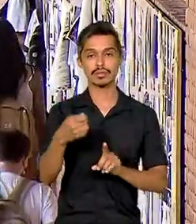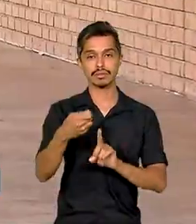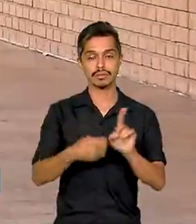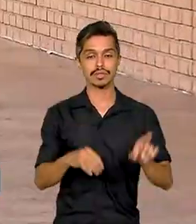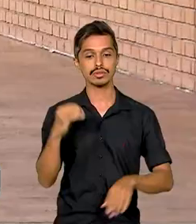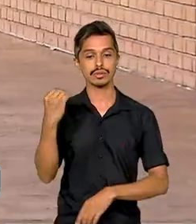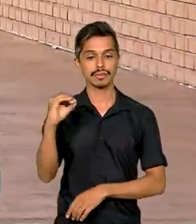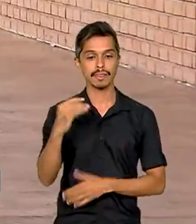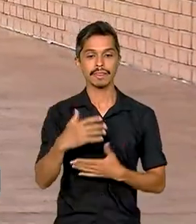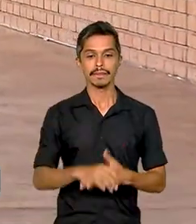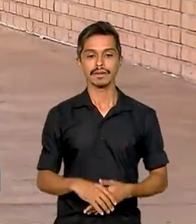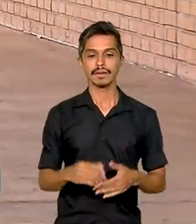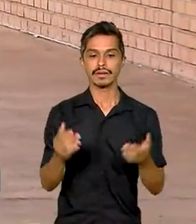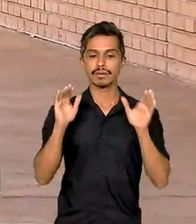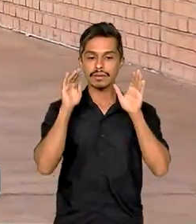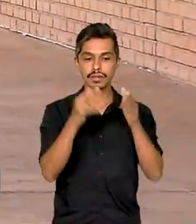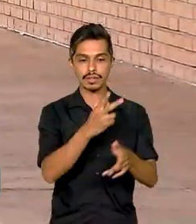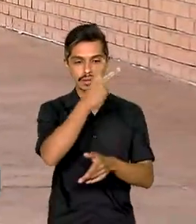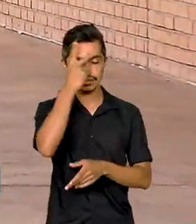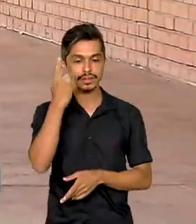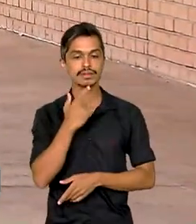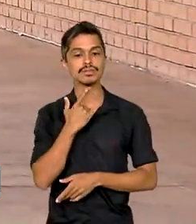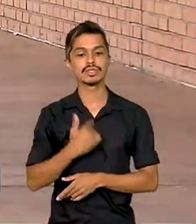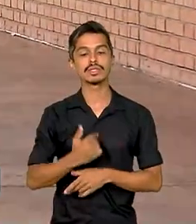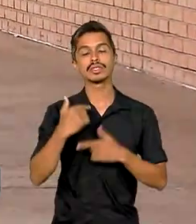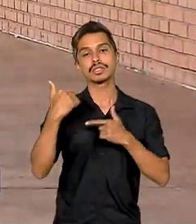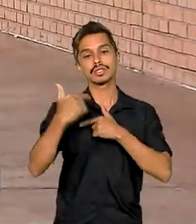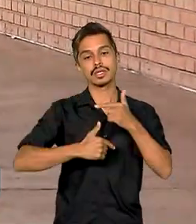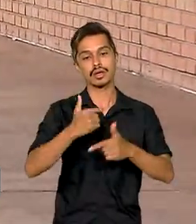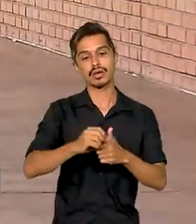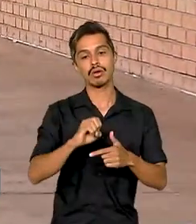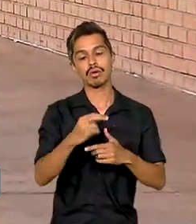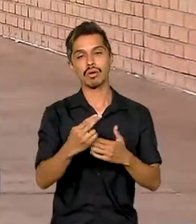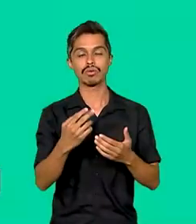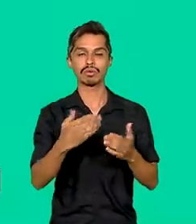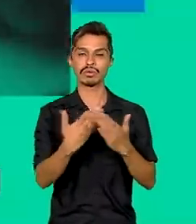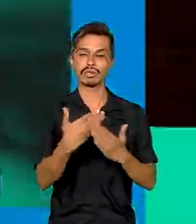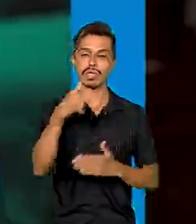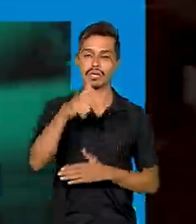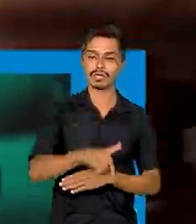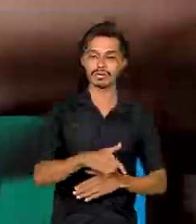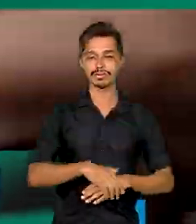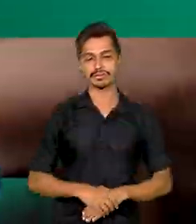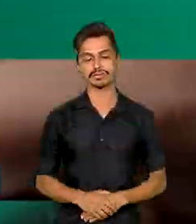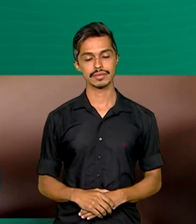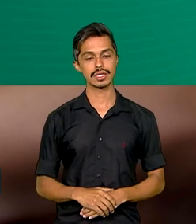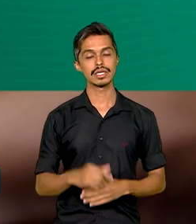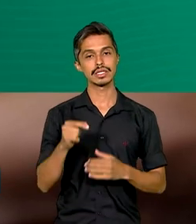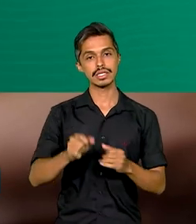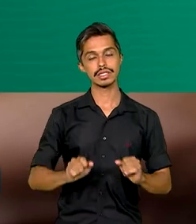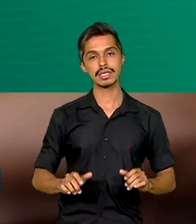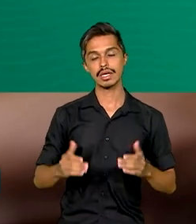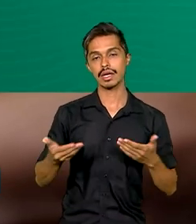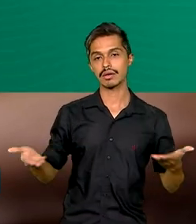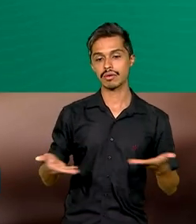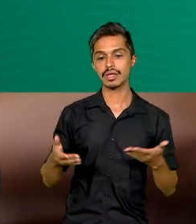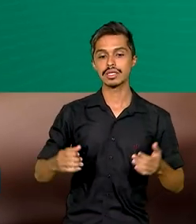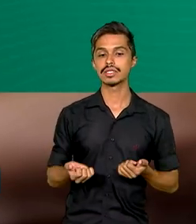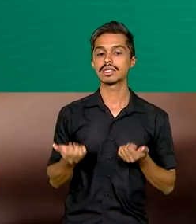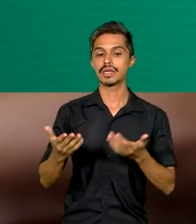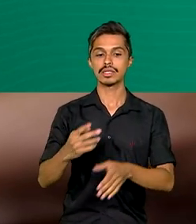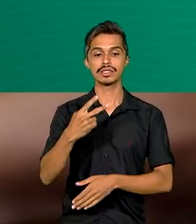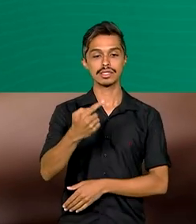destinado, por exemplo, para quem deseja estudar ou trabalhar aqui. Nessa edição serão ofertadas 7